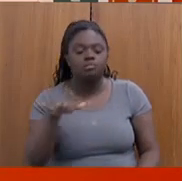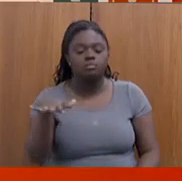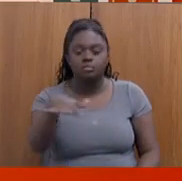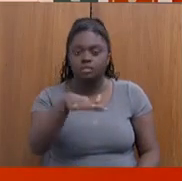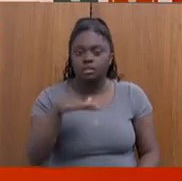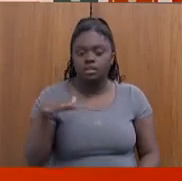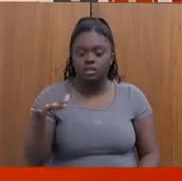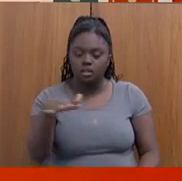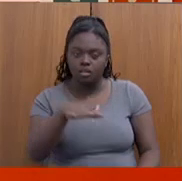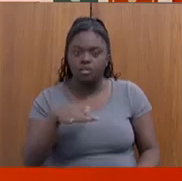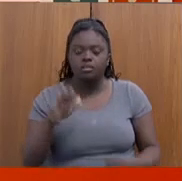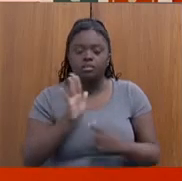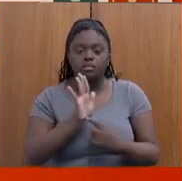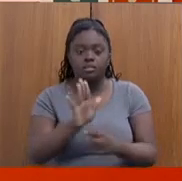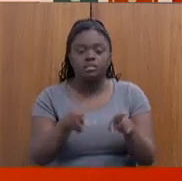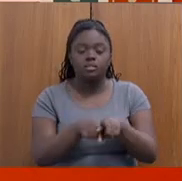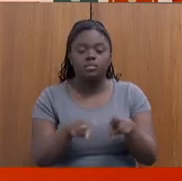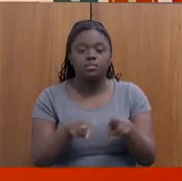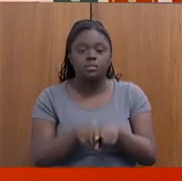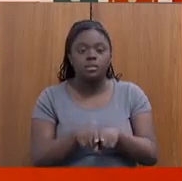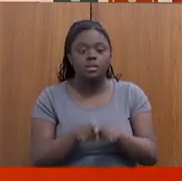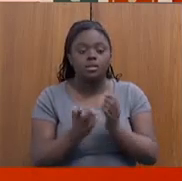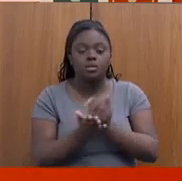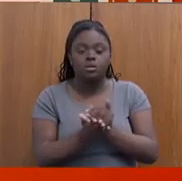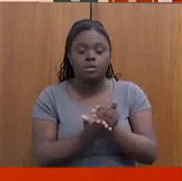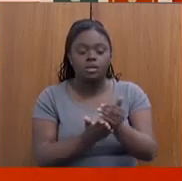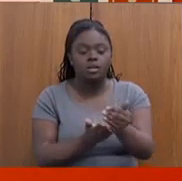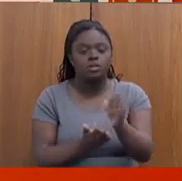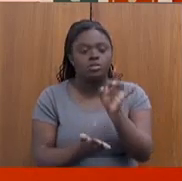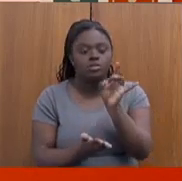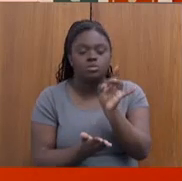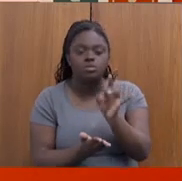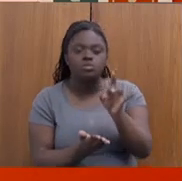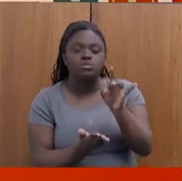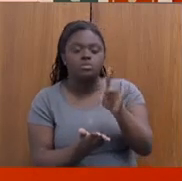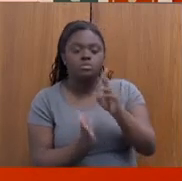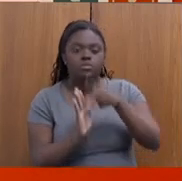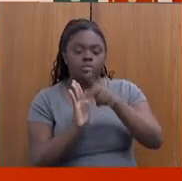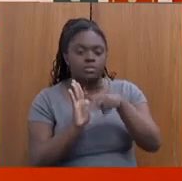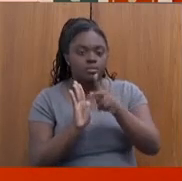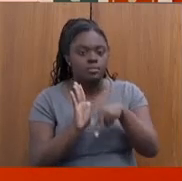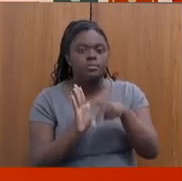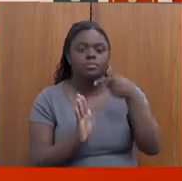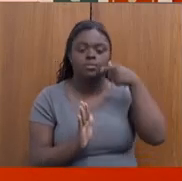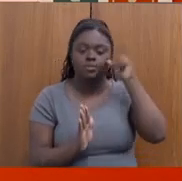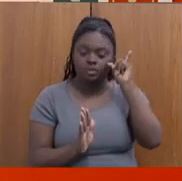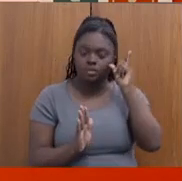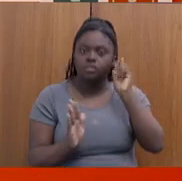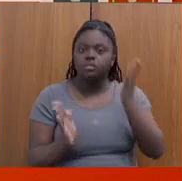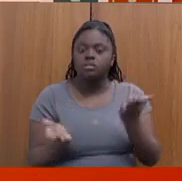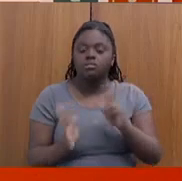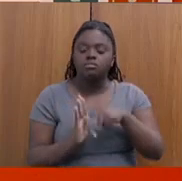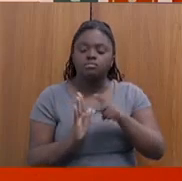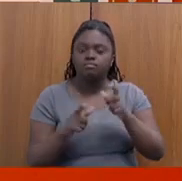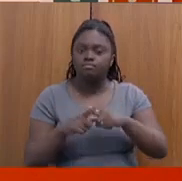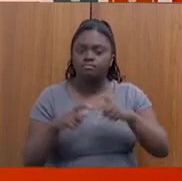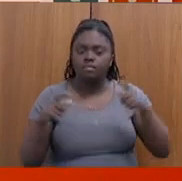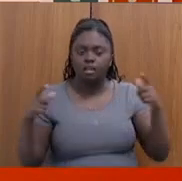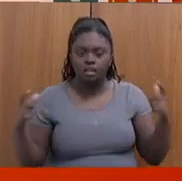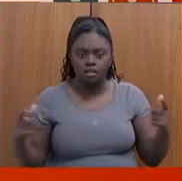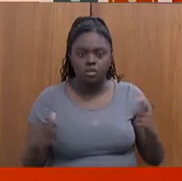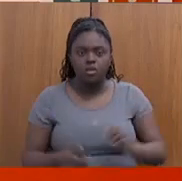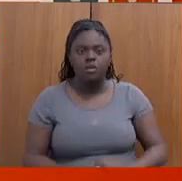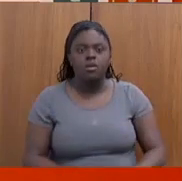onde ele está localizado, e ontem o que foi inaugurado é apenas o início de um projeto. Ele é muito maior que isso. E ali, dentro